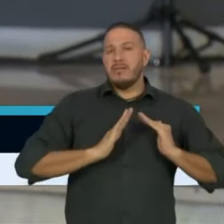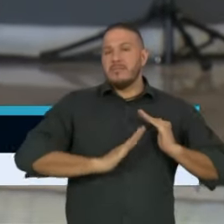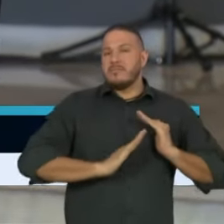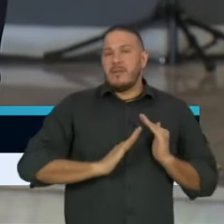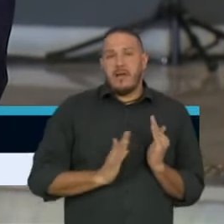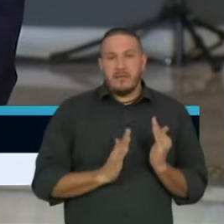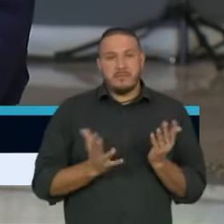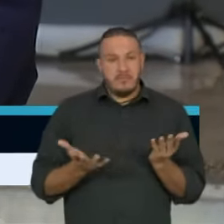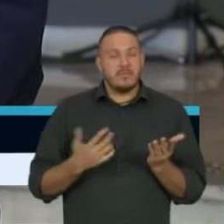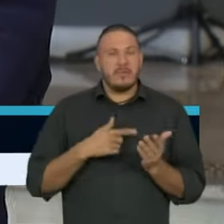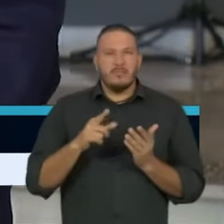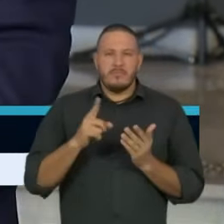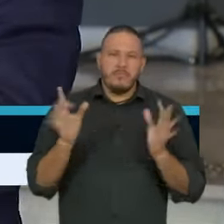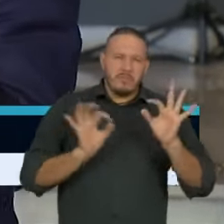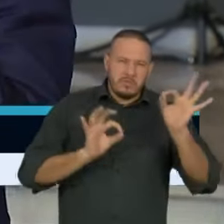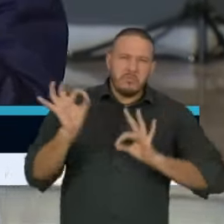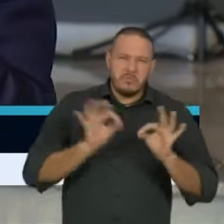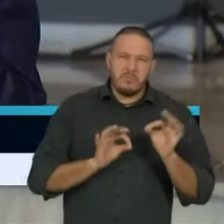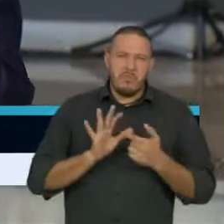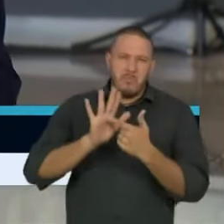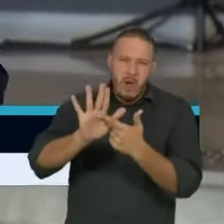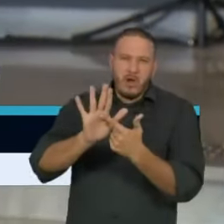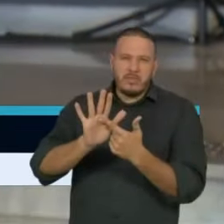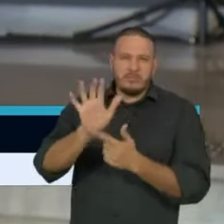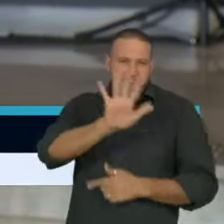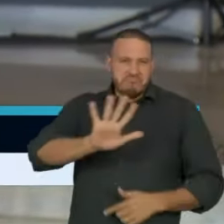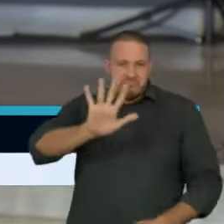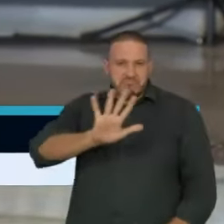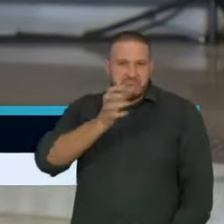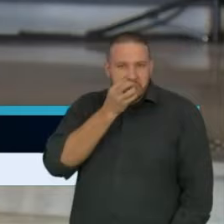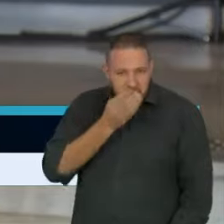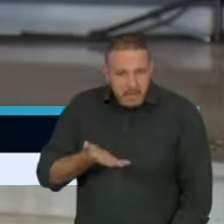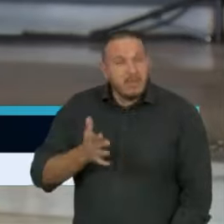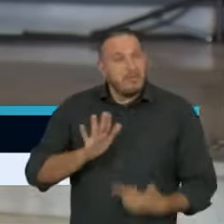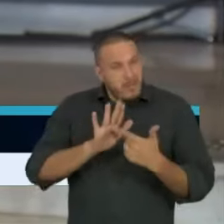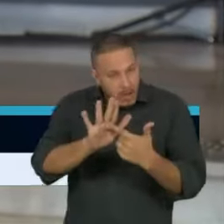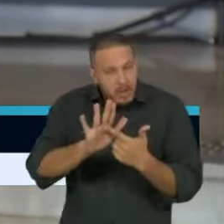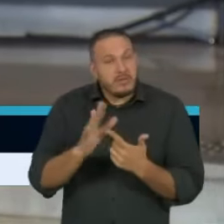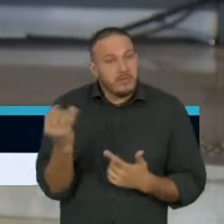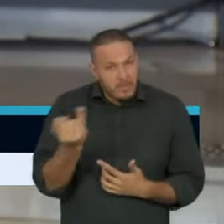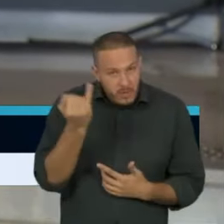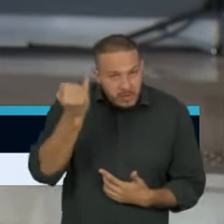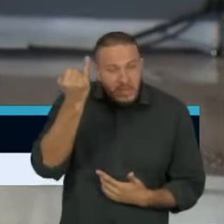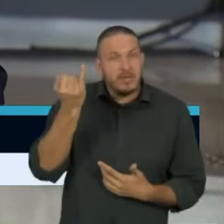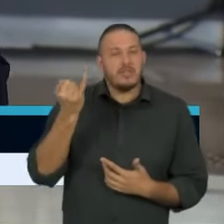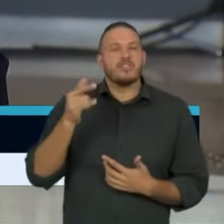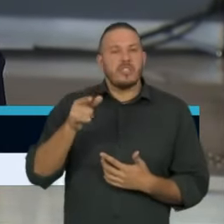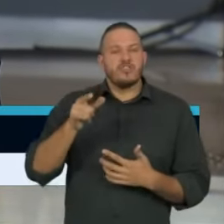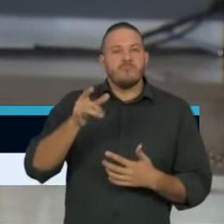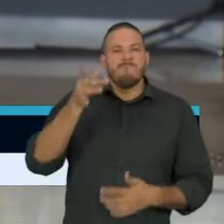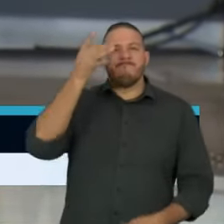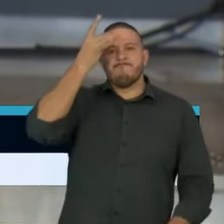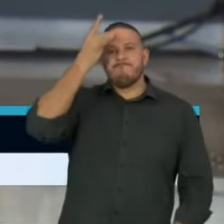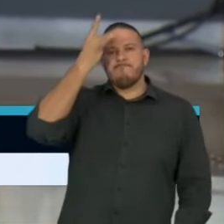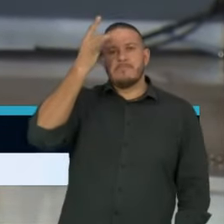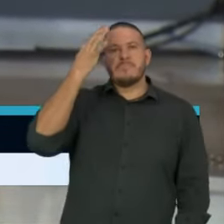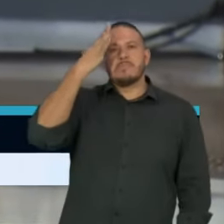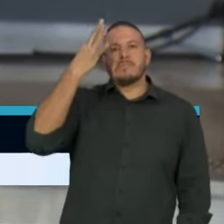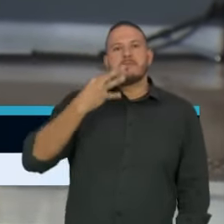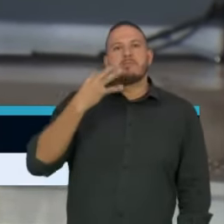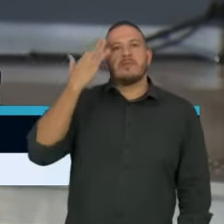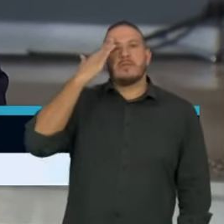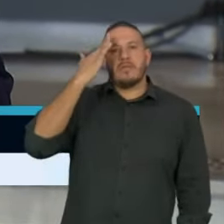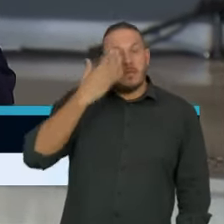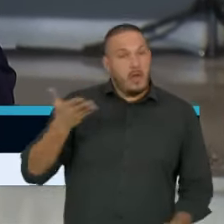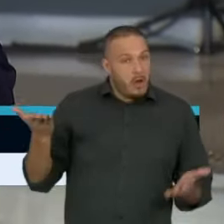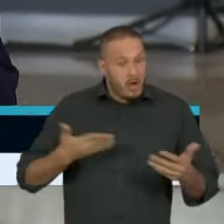esquema aqui ilustra muito bem isso e mostra a importância que essas medidas sejam entendidas. E nesse momento nós temos